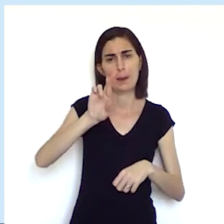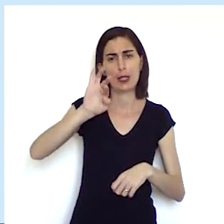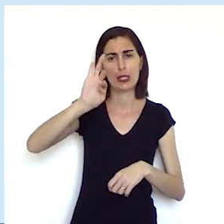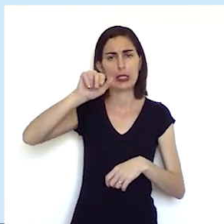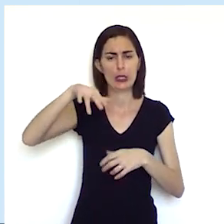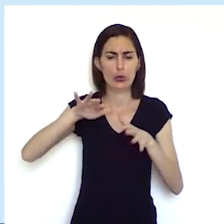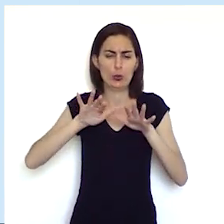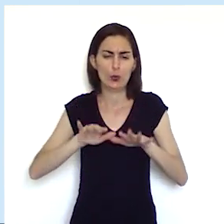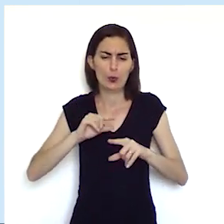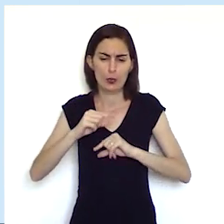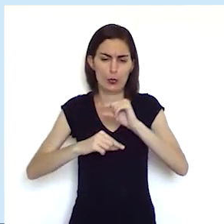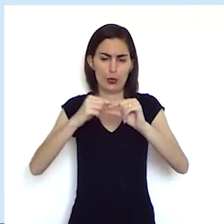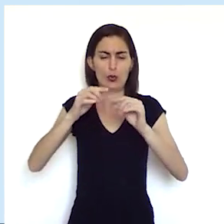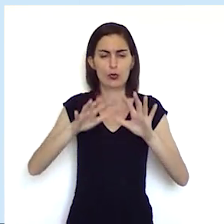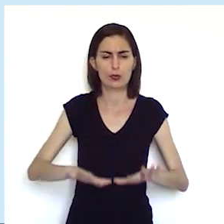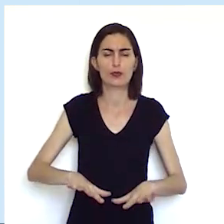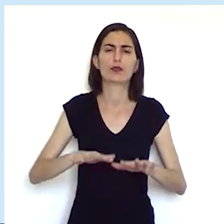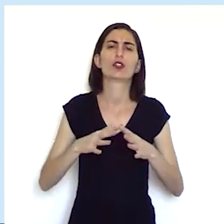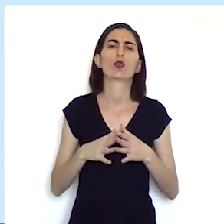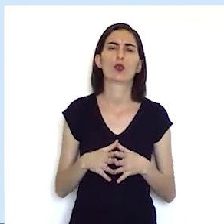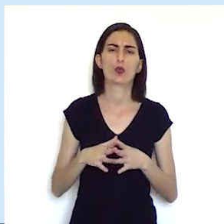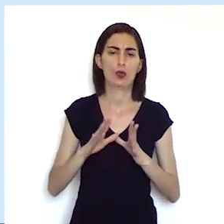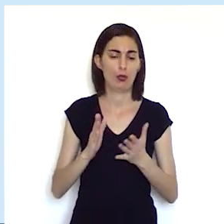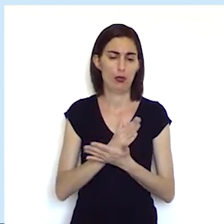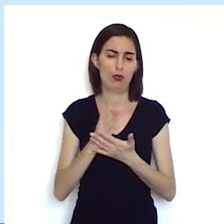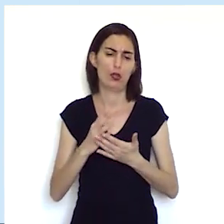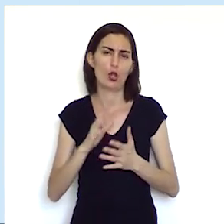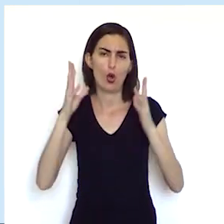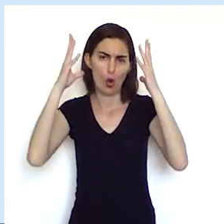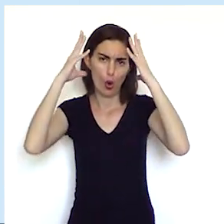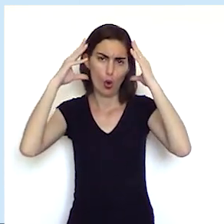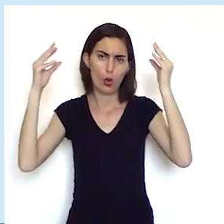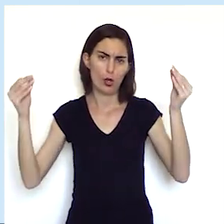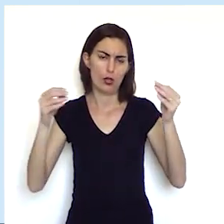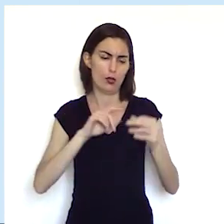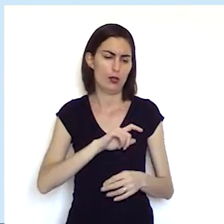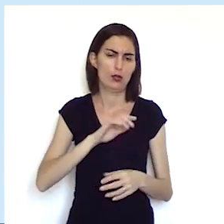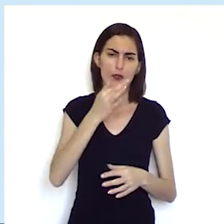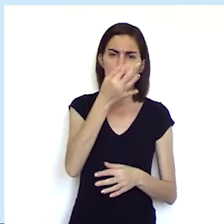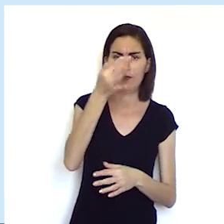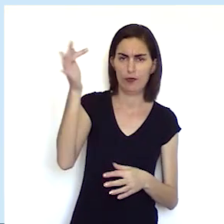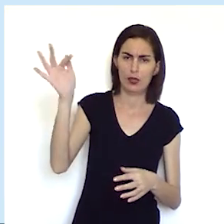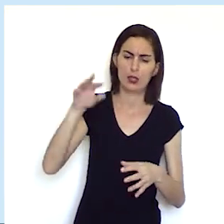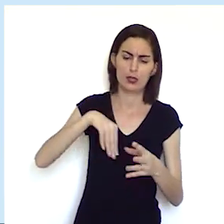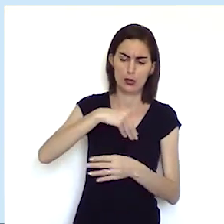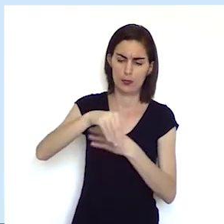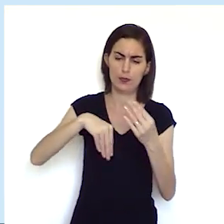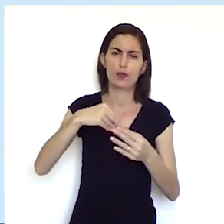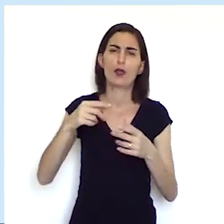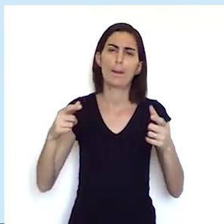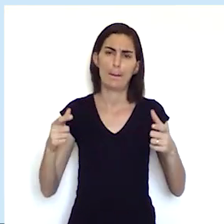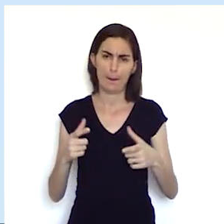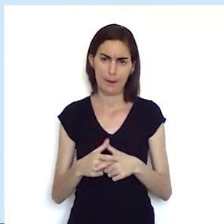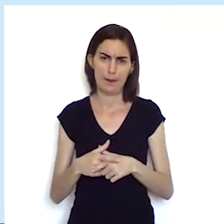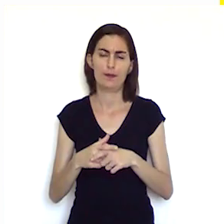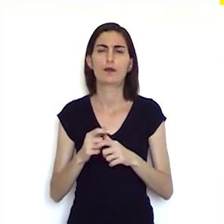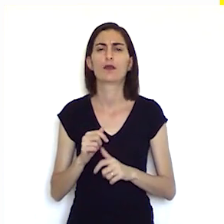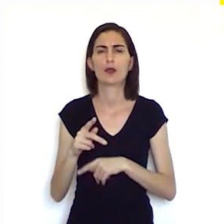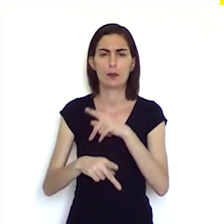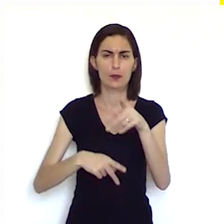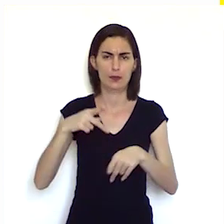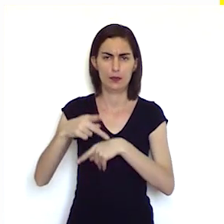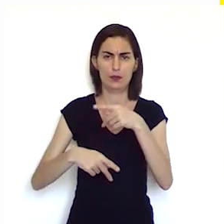eles foram aos poucos se estabelecendo nessas colônias e aí tanto holandeses como franceses ficaram em menor proporção